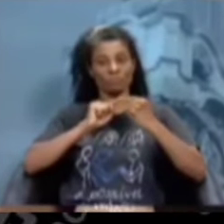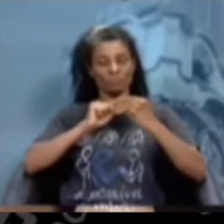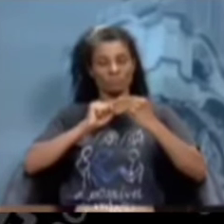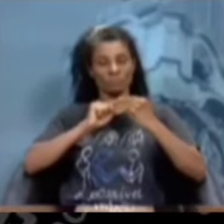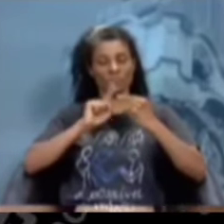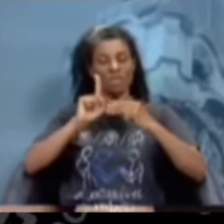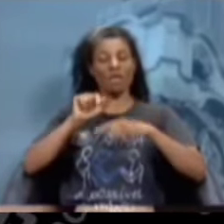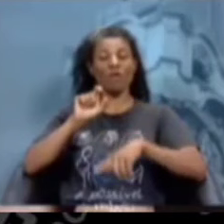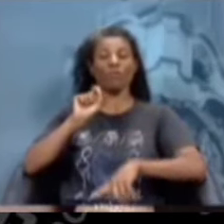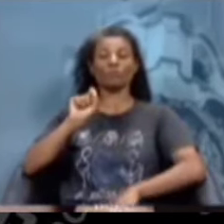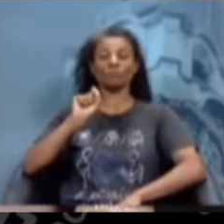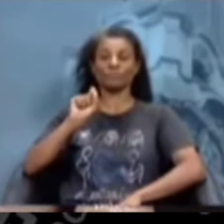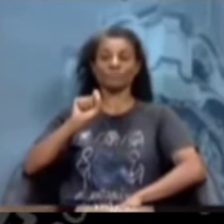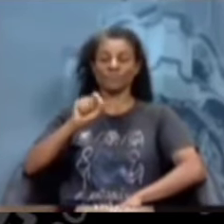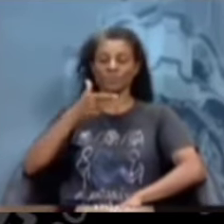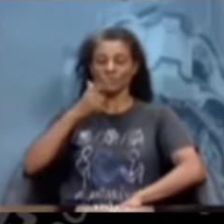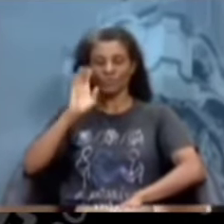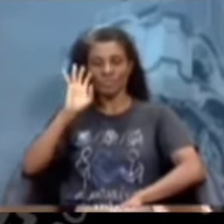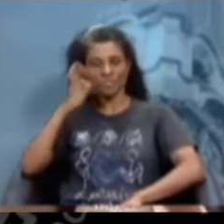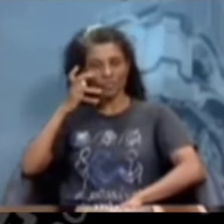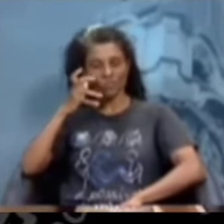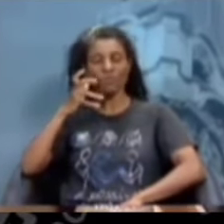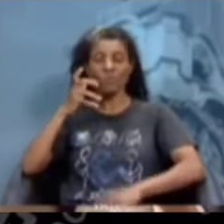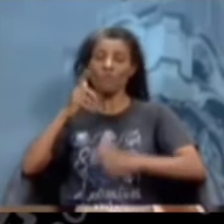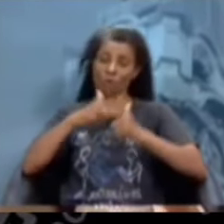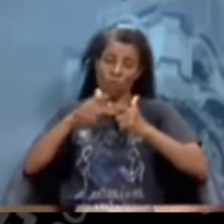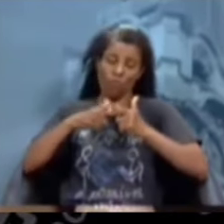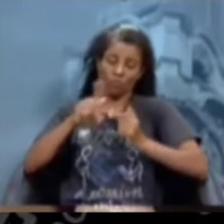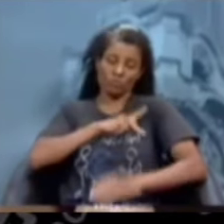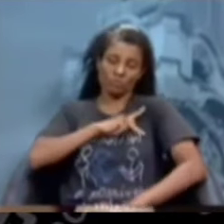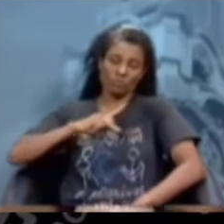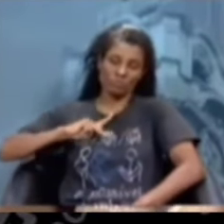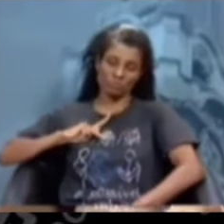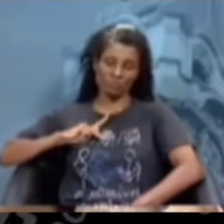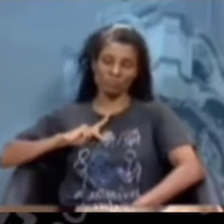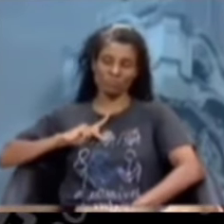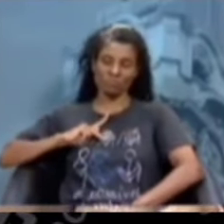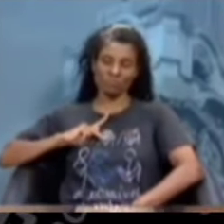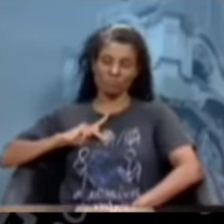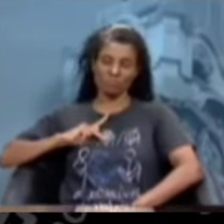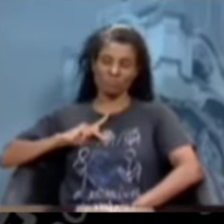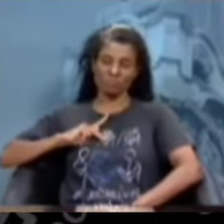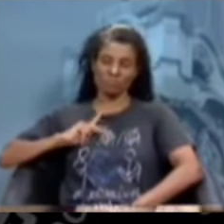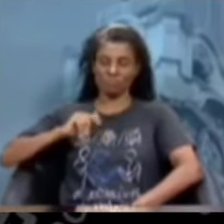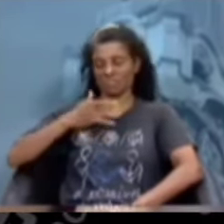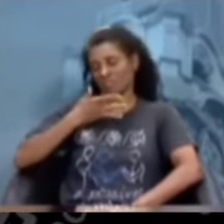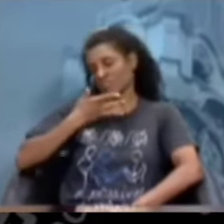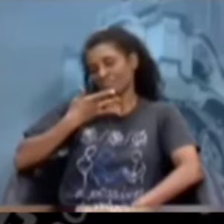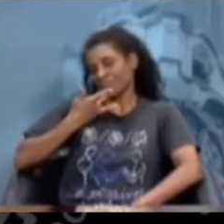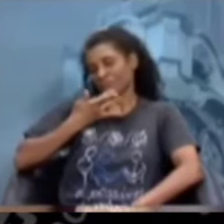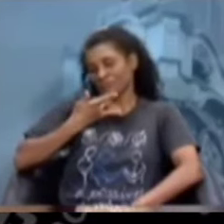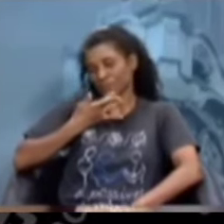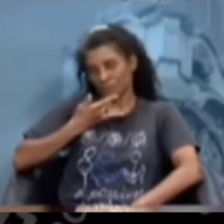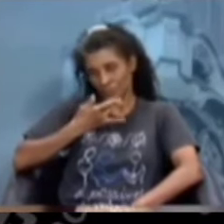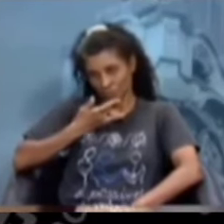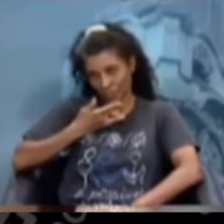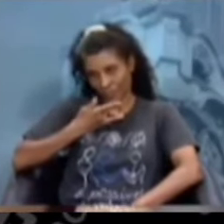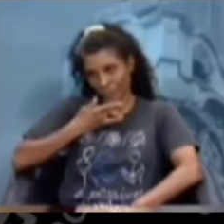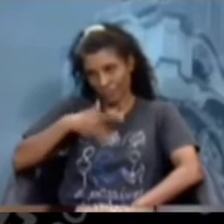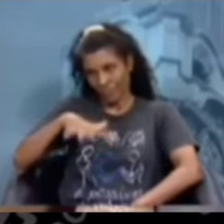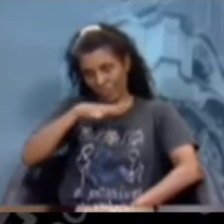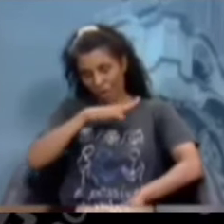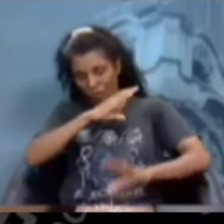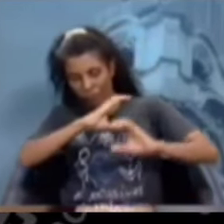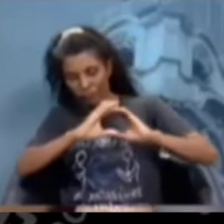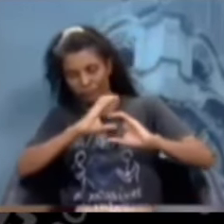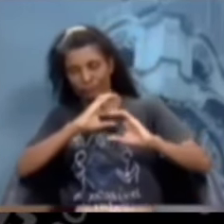simplesmente trazer soluções populistas de fácil reverberação nos meios de comunicação